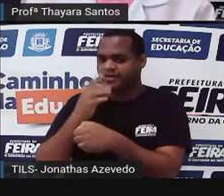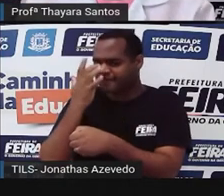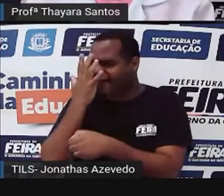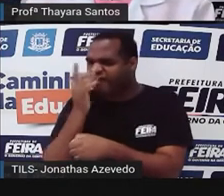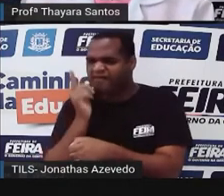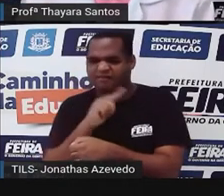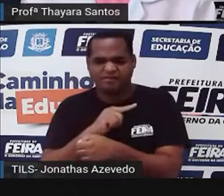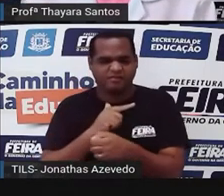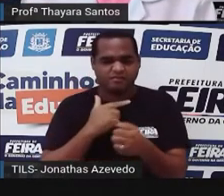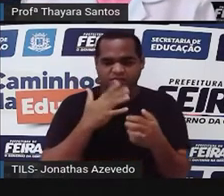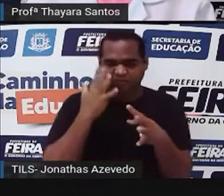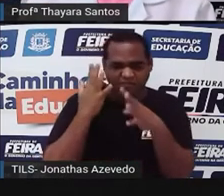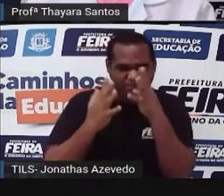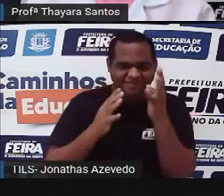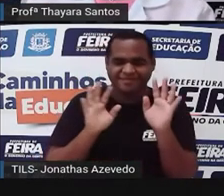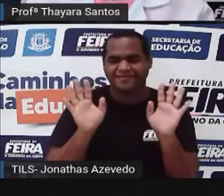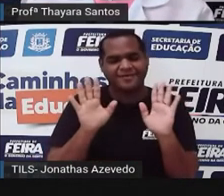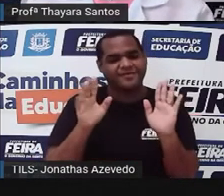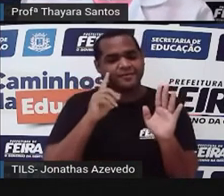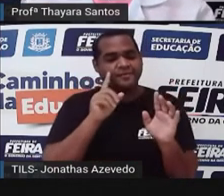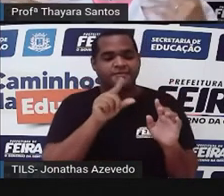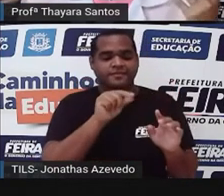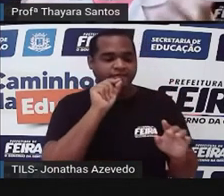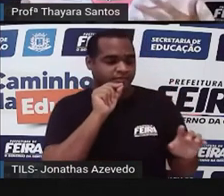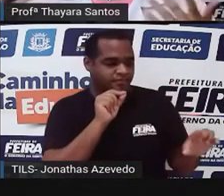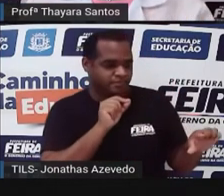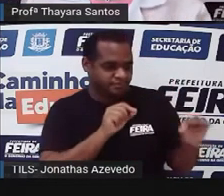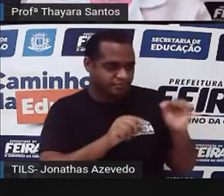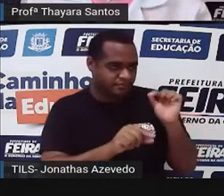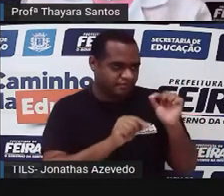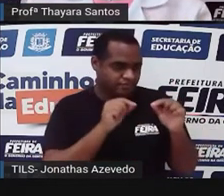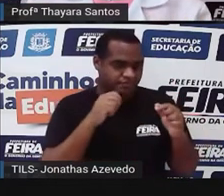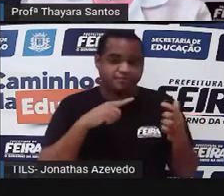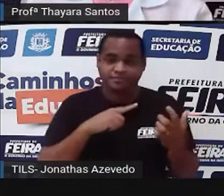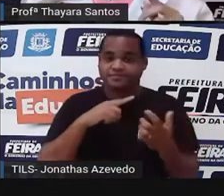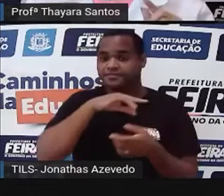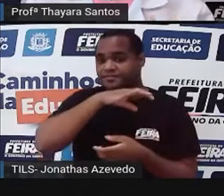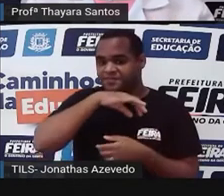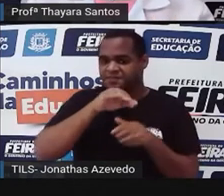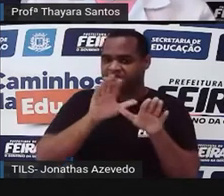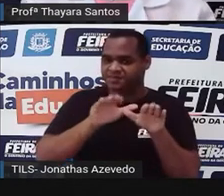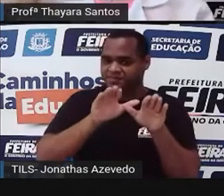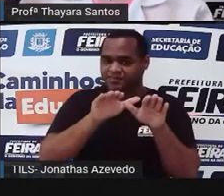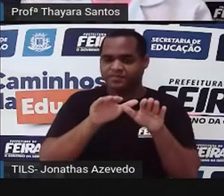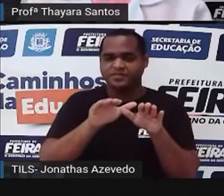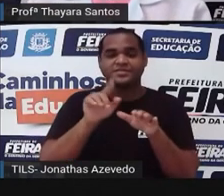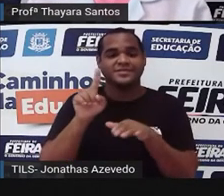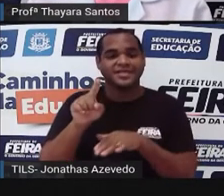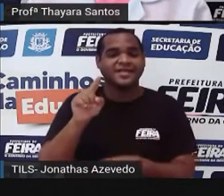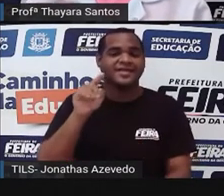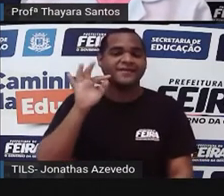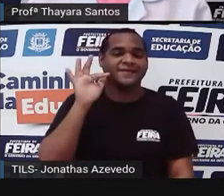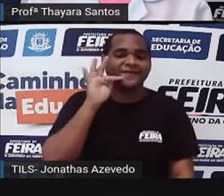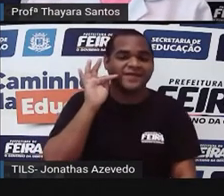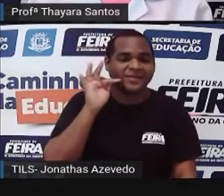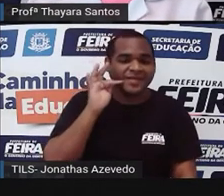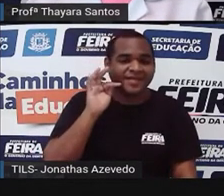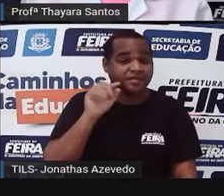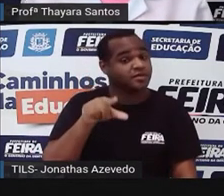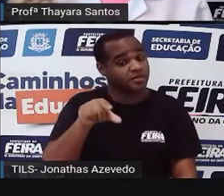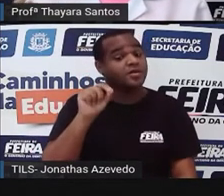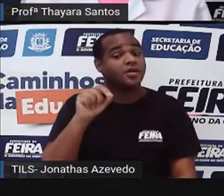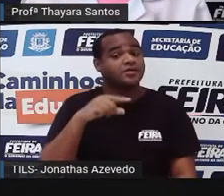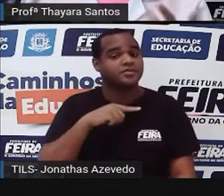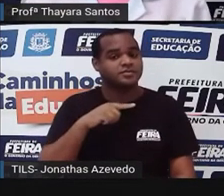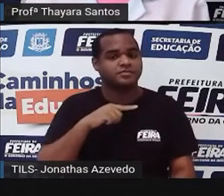ao acaso. Nesse caso aqui, né? Na maioria das aves, na verdade, é a fêmea que escolhe o macho que vai ser o parceiro.